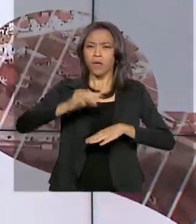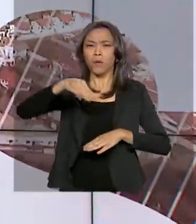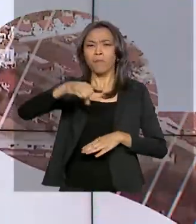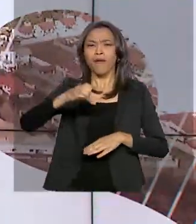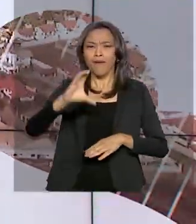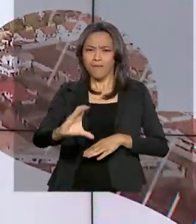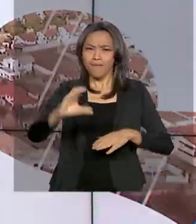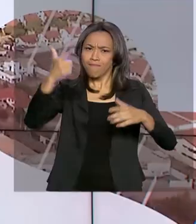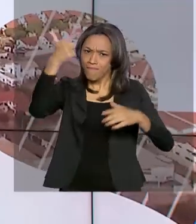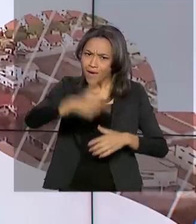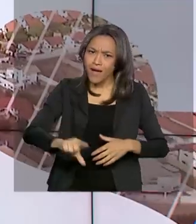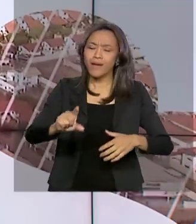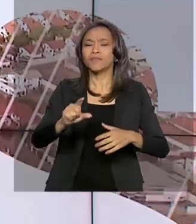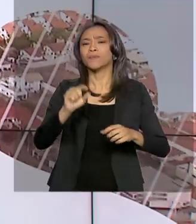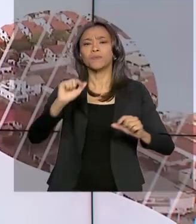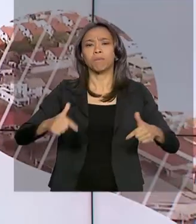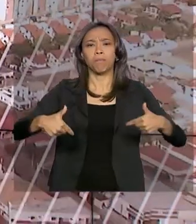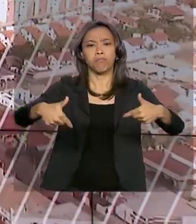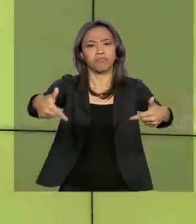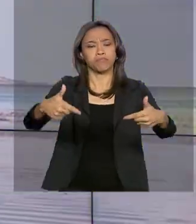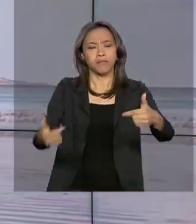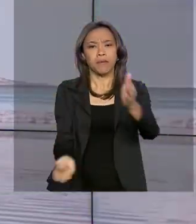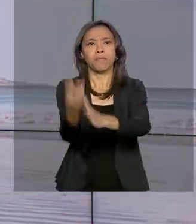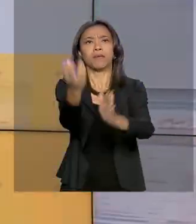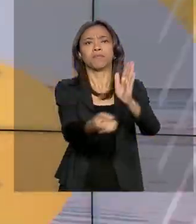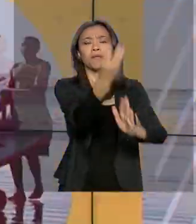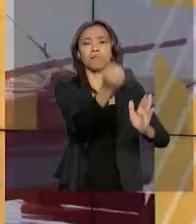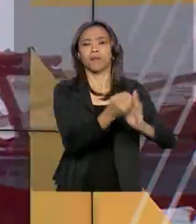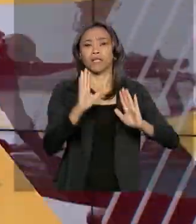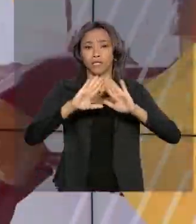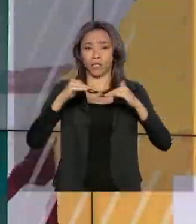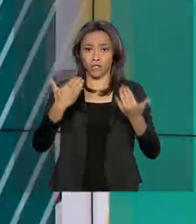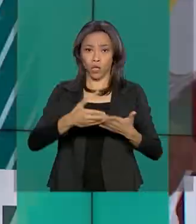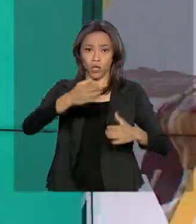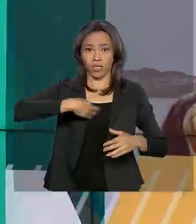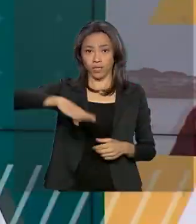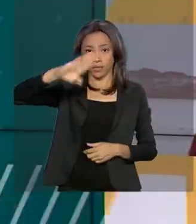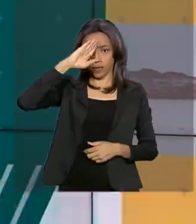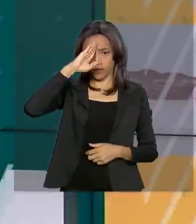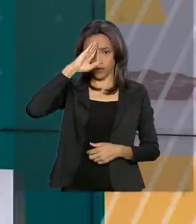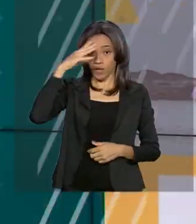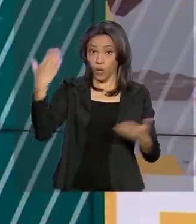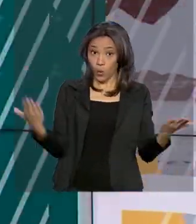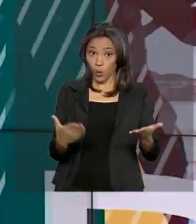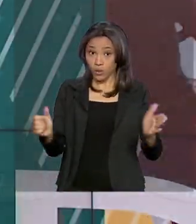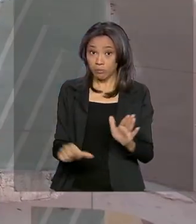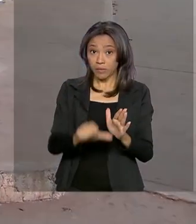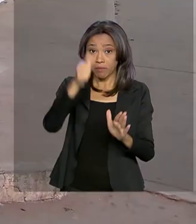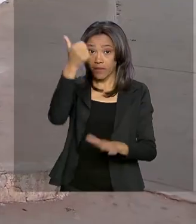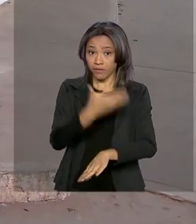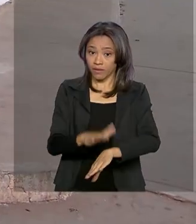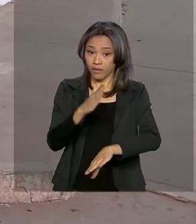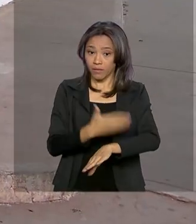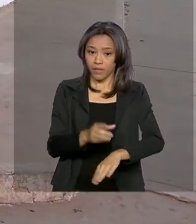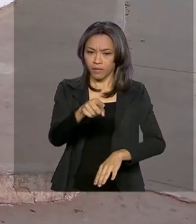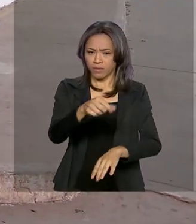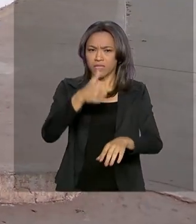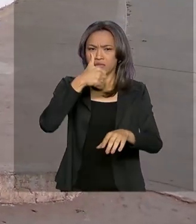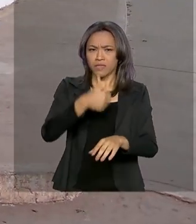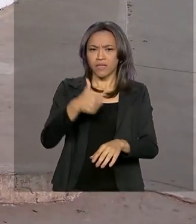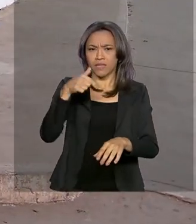implementar escolas cívico-militares no país. Hoje tem início a primeira capacitação do programa. 170